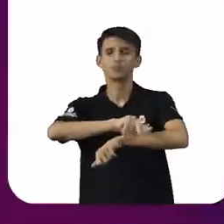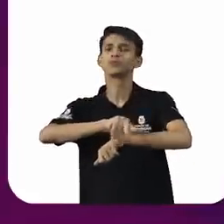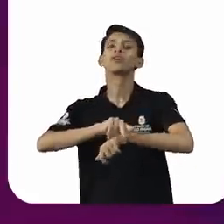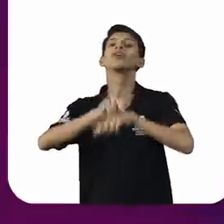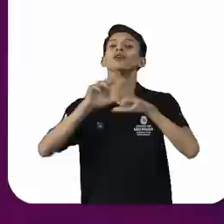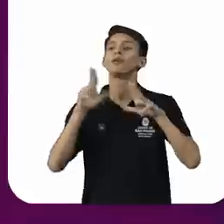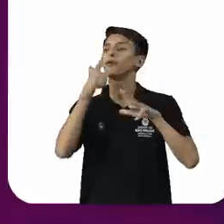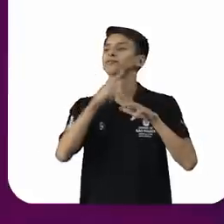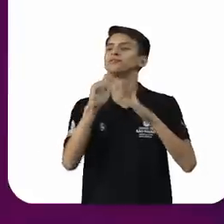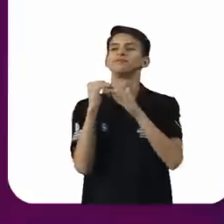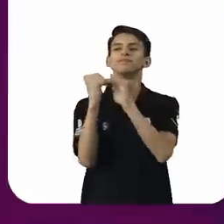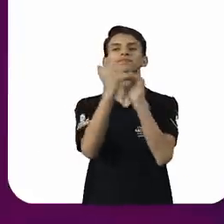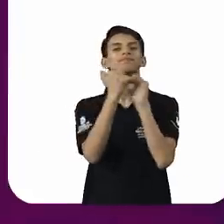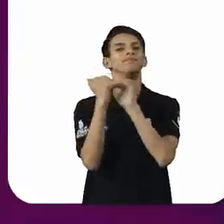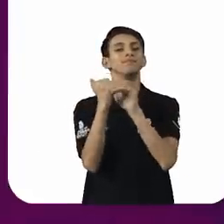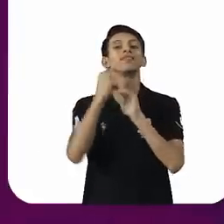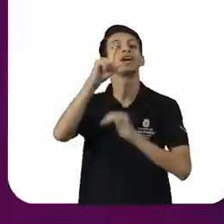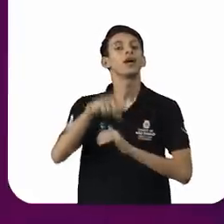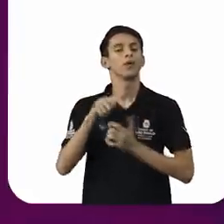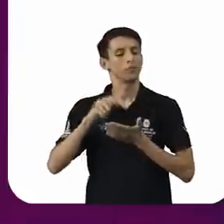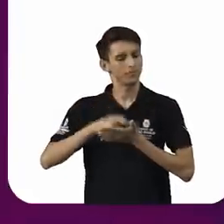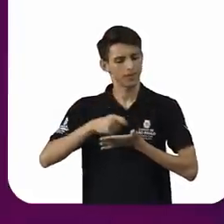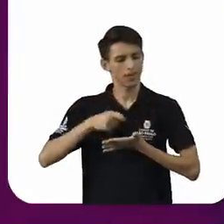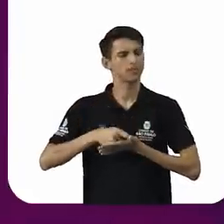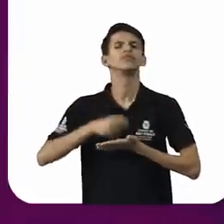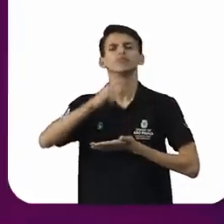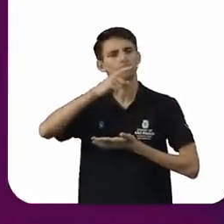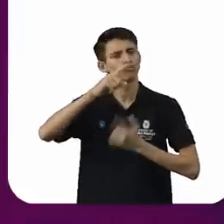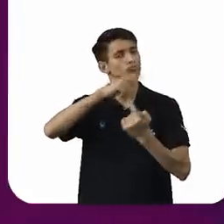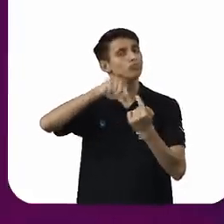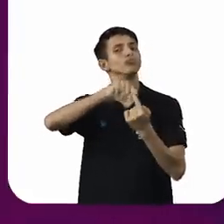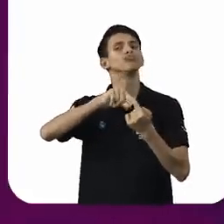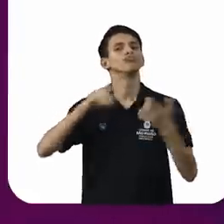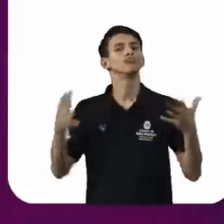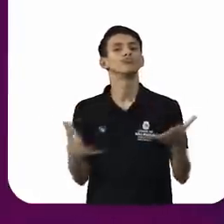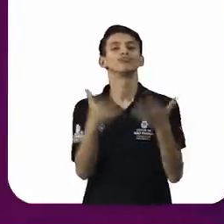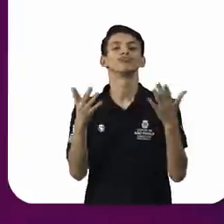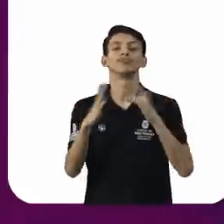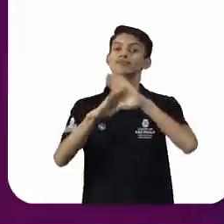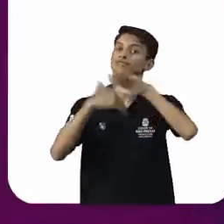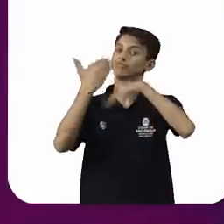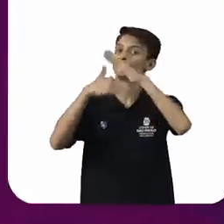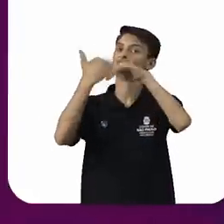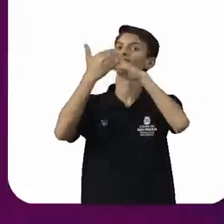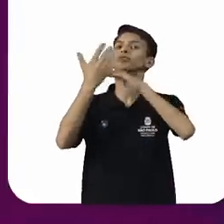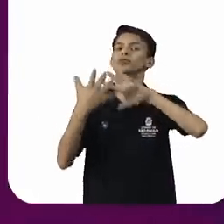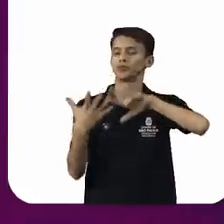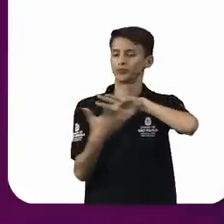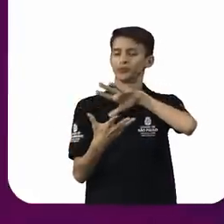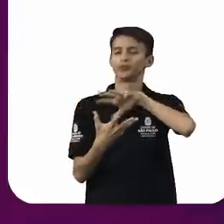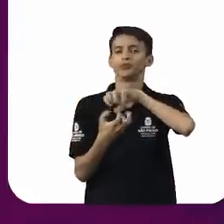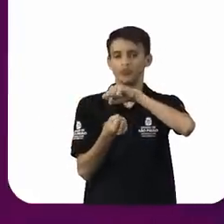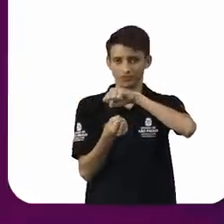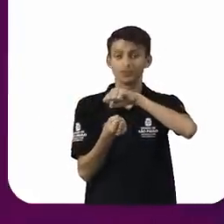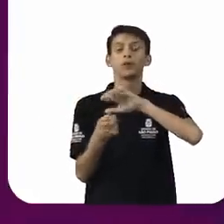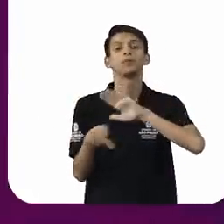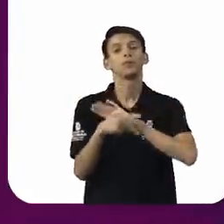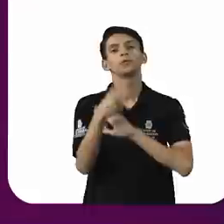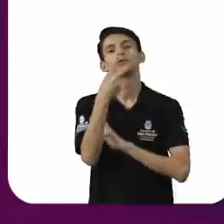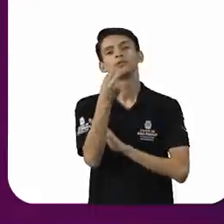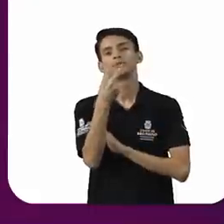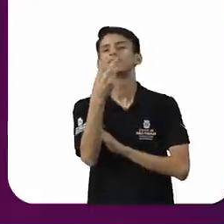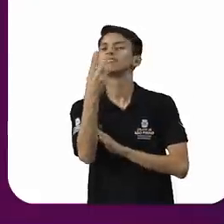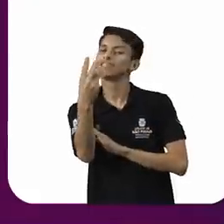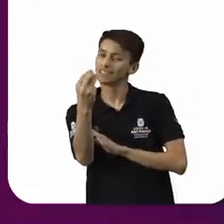acredita que é o seu dever contribuir para o alcance dos objetivos de desenvolvimento sustentável da Agenda 2030